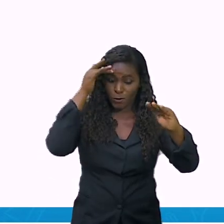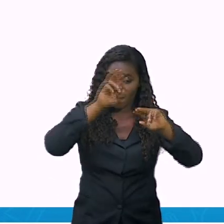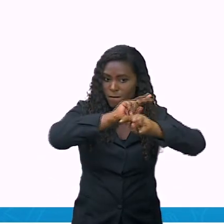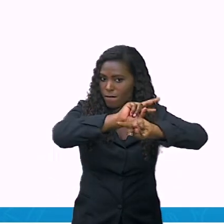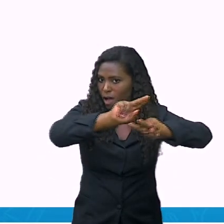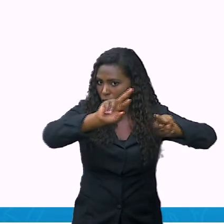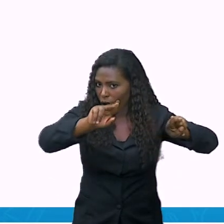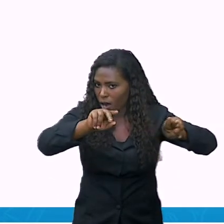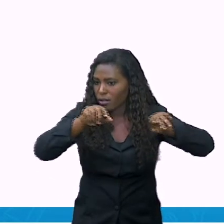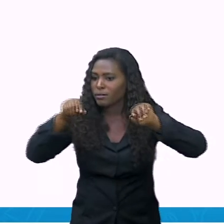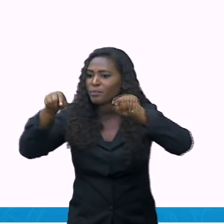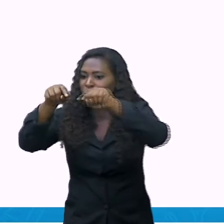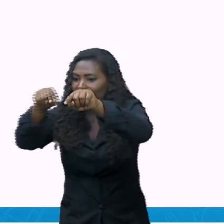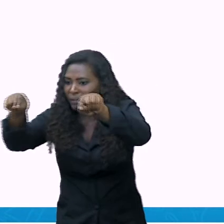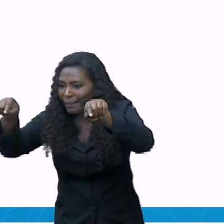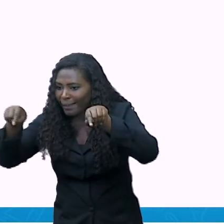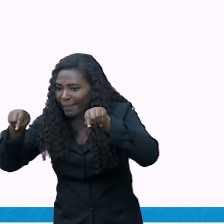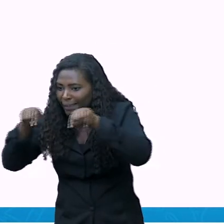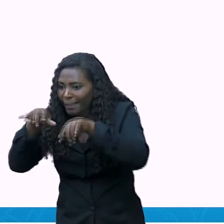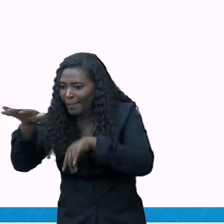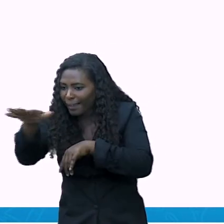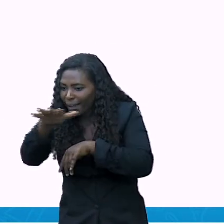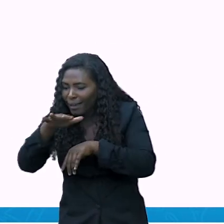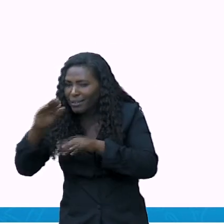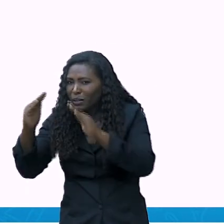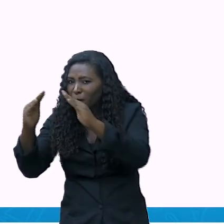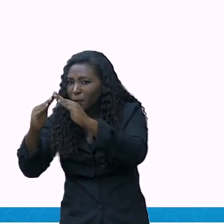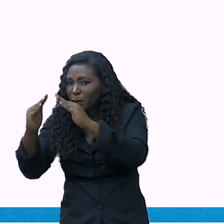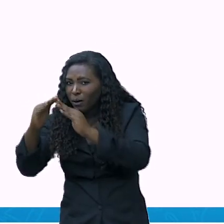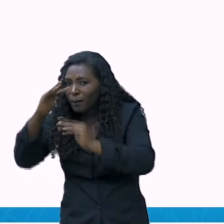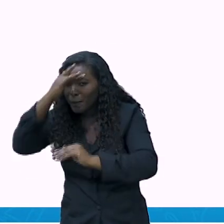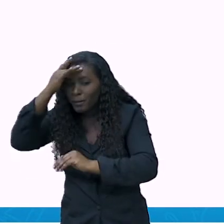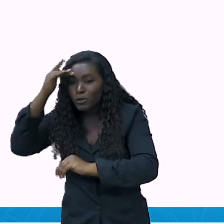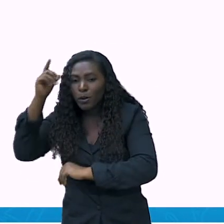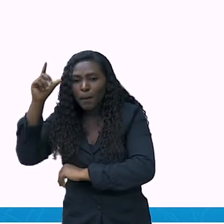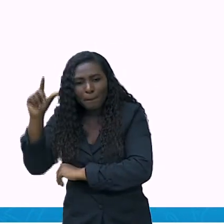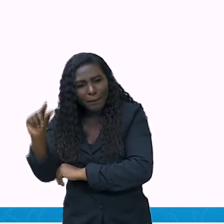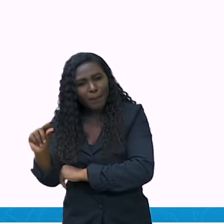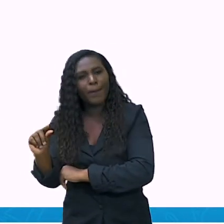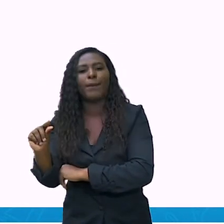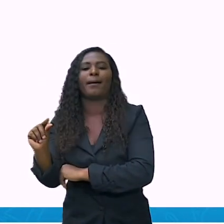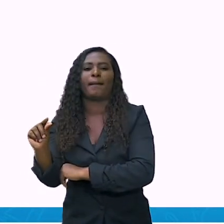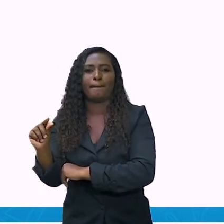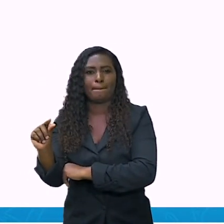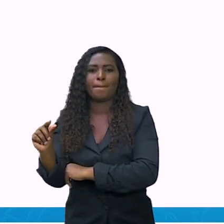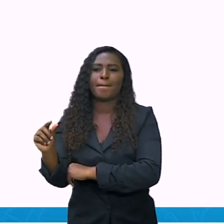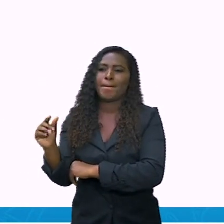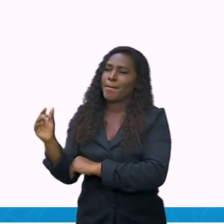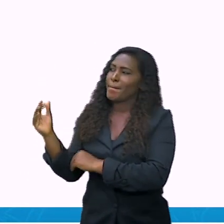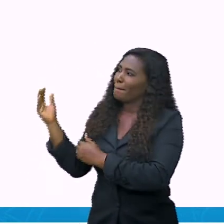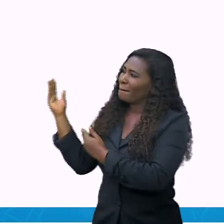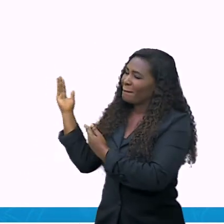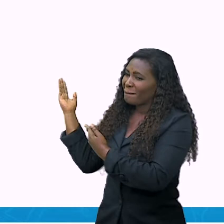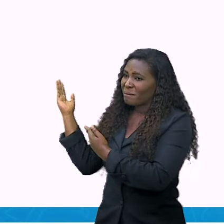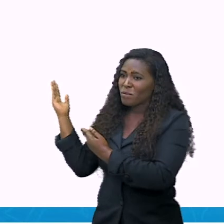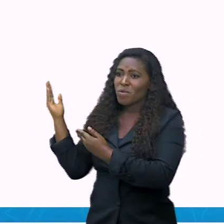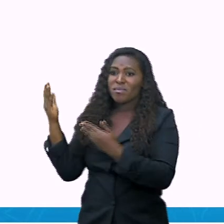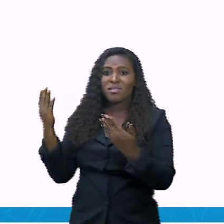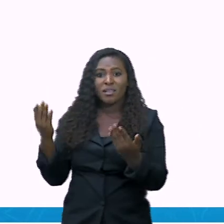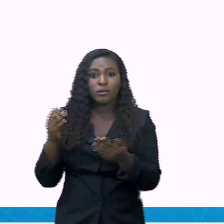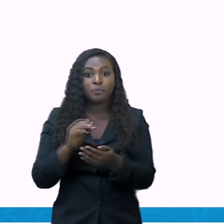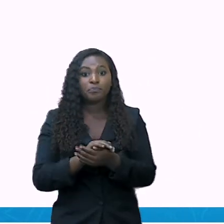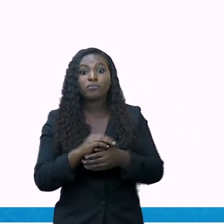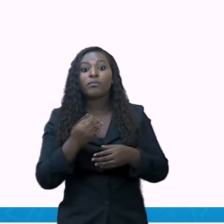Note que numa área que equivale a um quarto do território asiático habitam